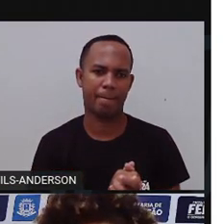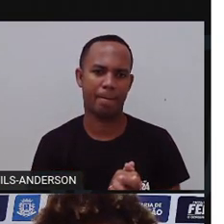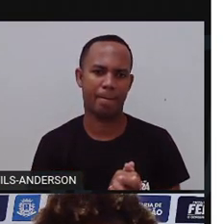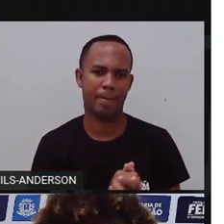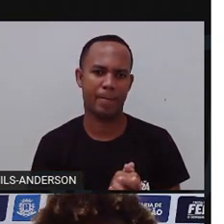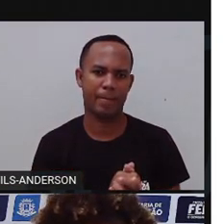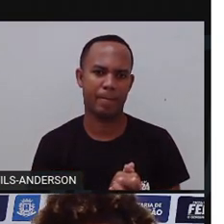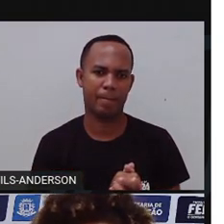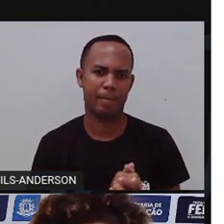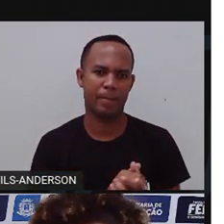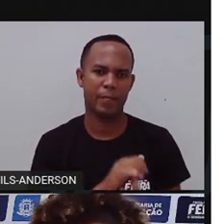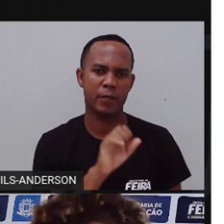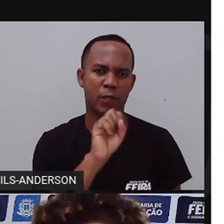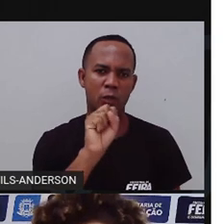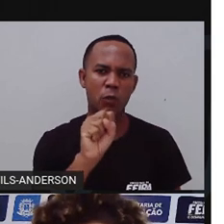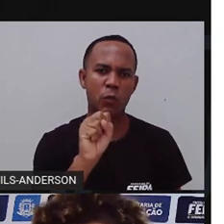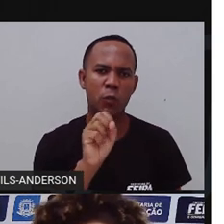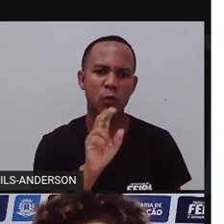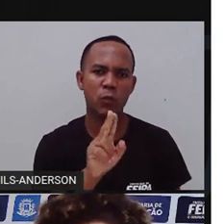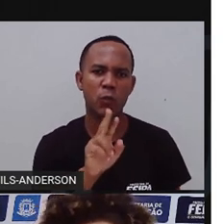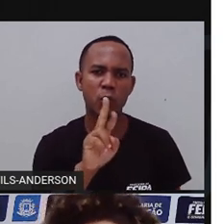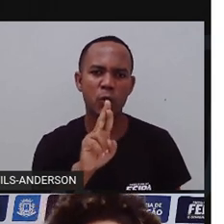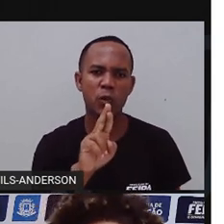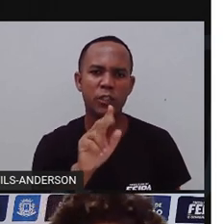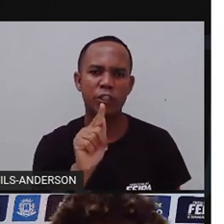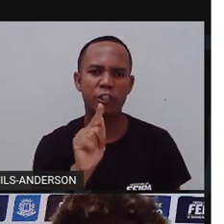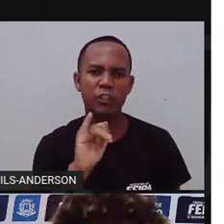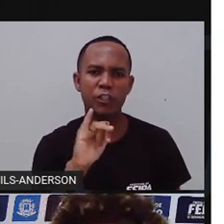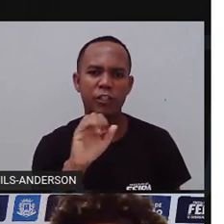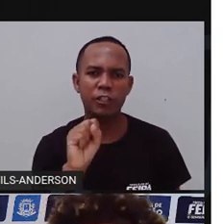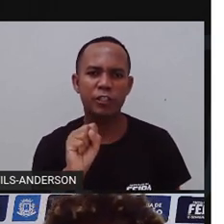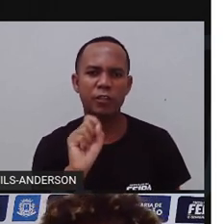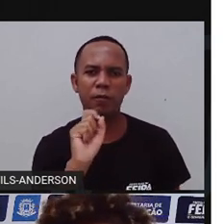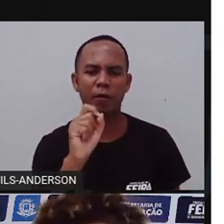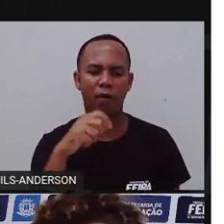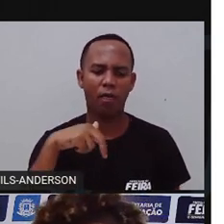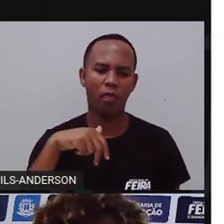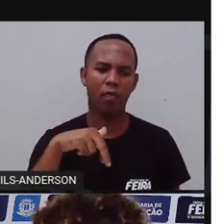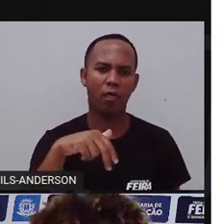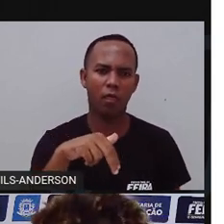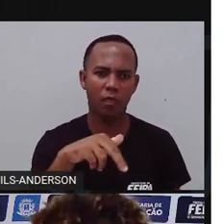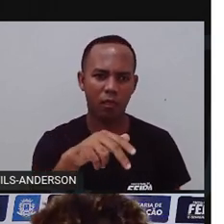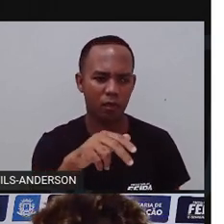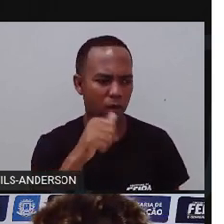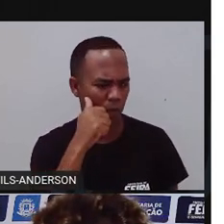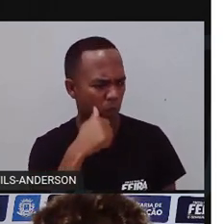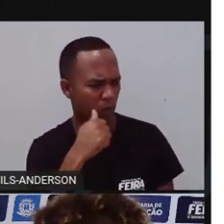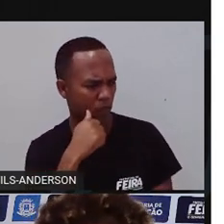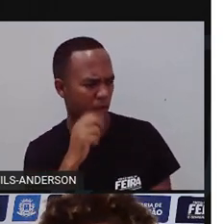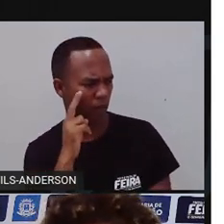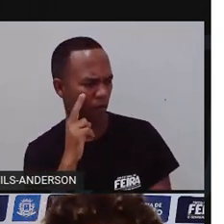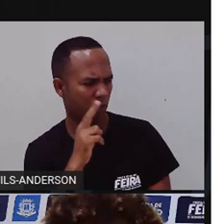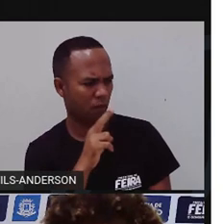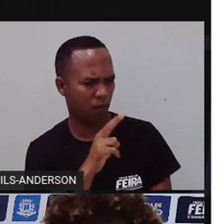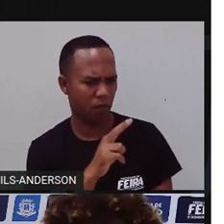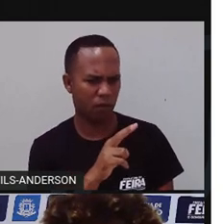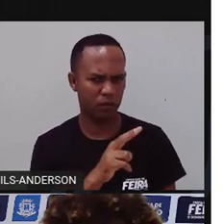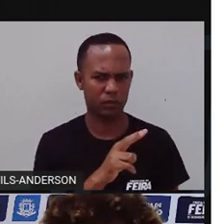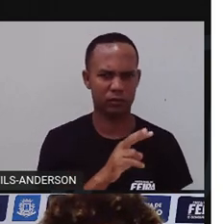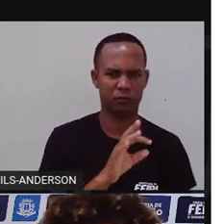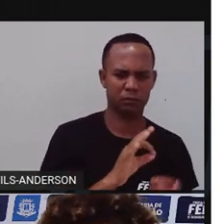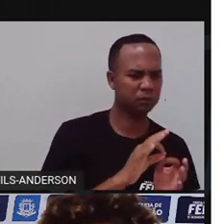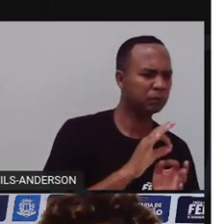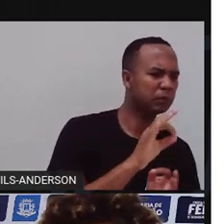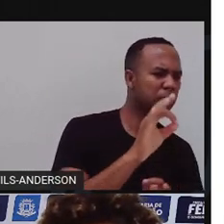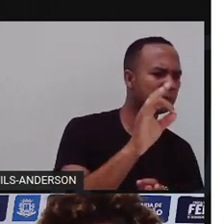E Sugismundo saiu andando, enquanto Amanda o observava ao longe. Ela, então,